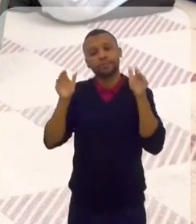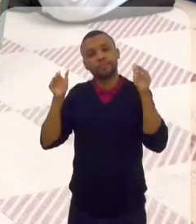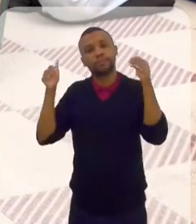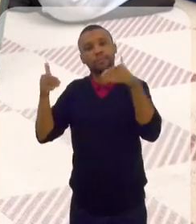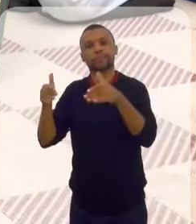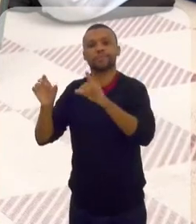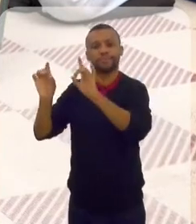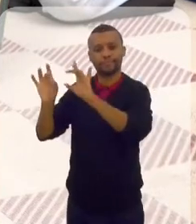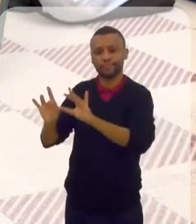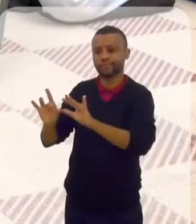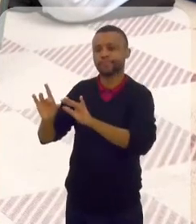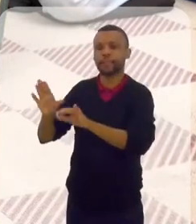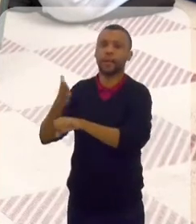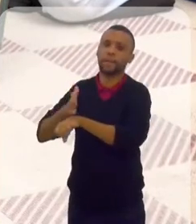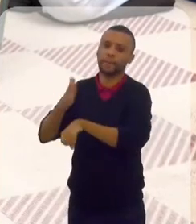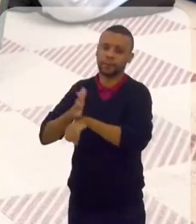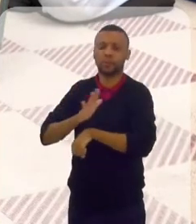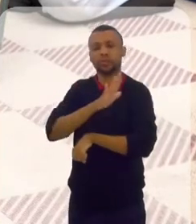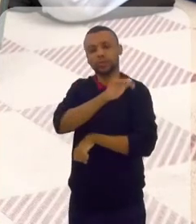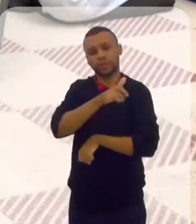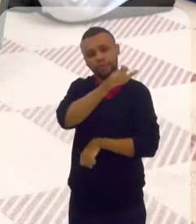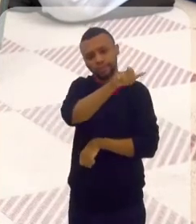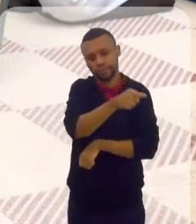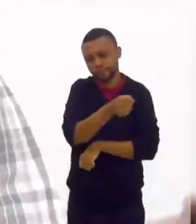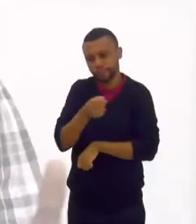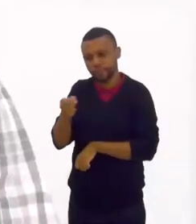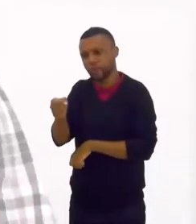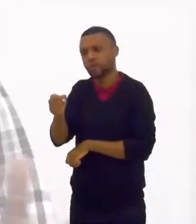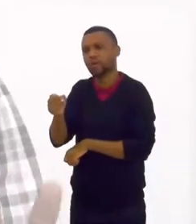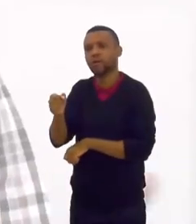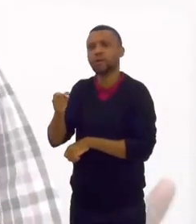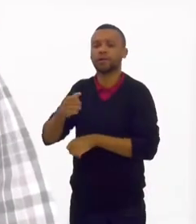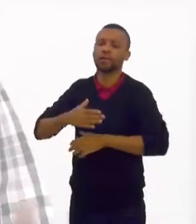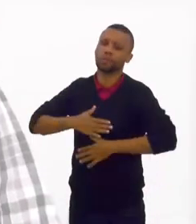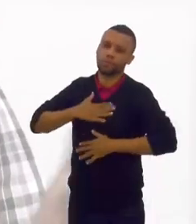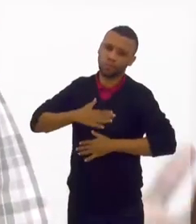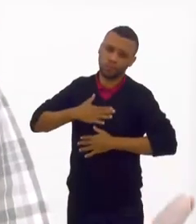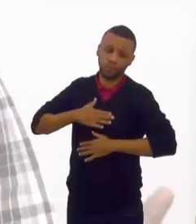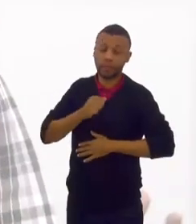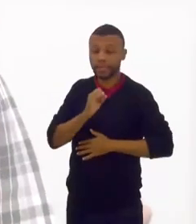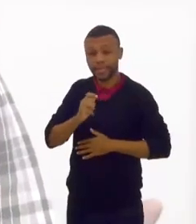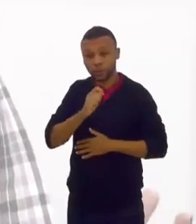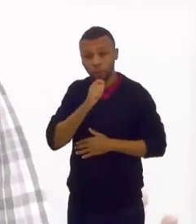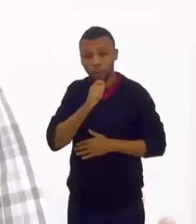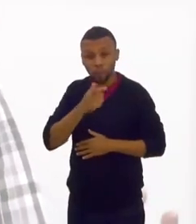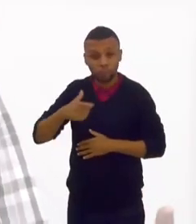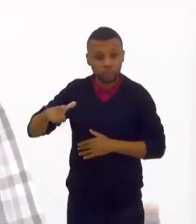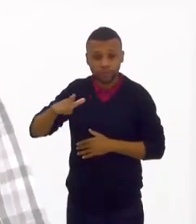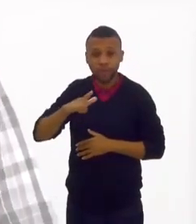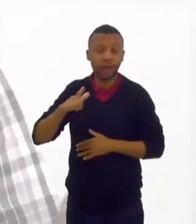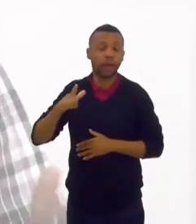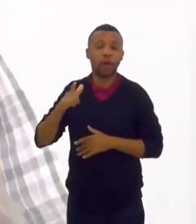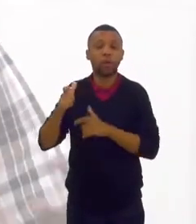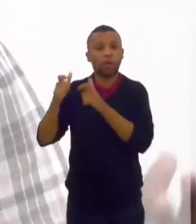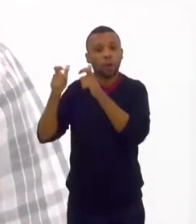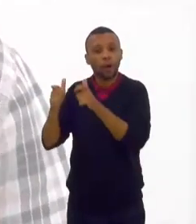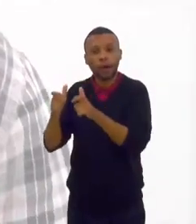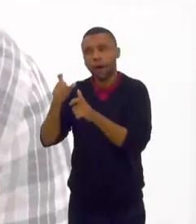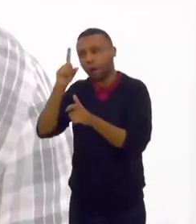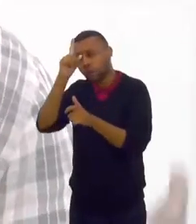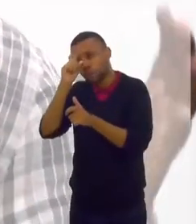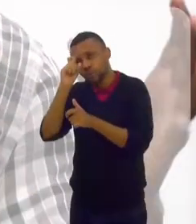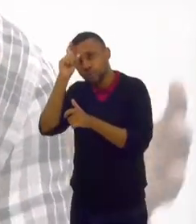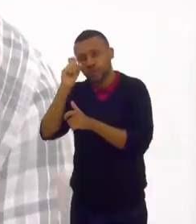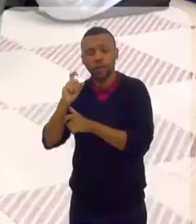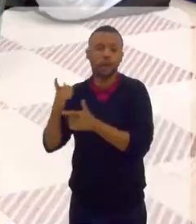só para isso. Só isso. Então, chama as pessoas, colocar no canto. Se não tiver um local no